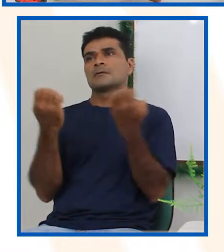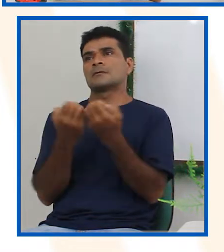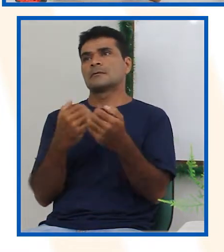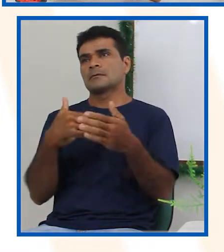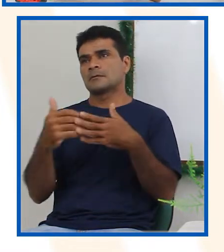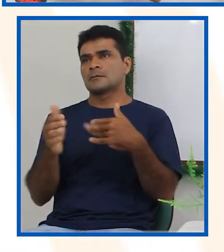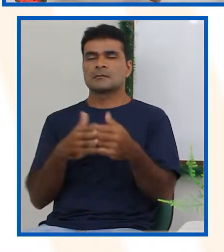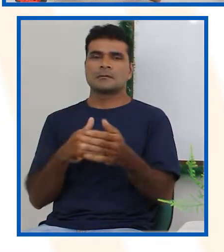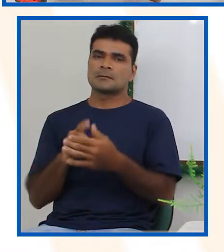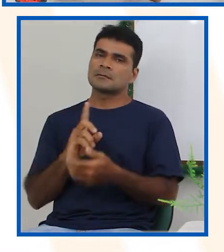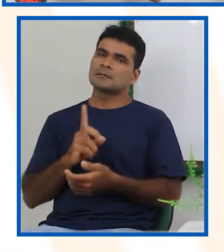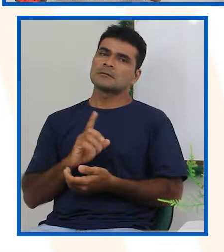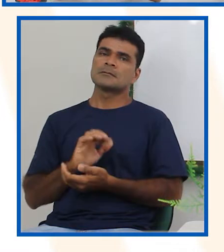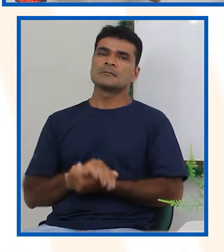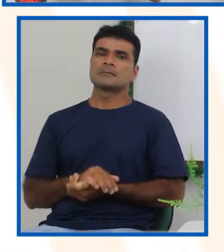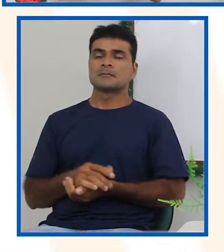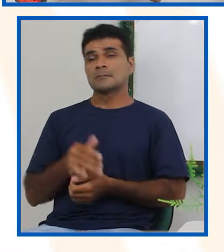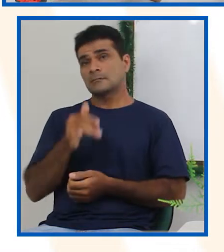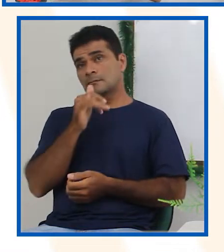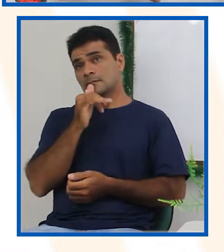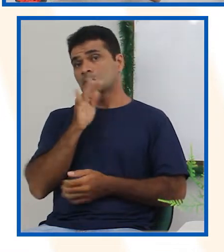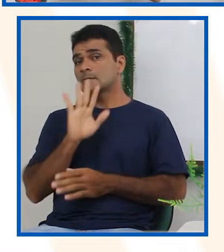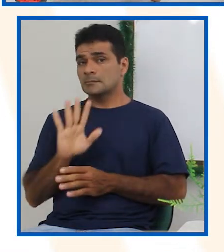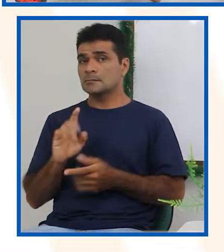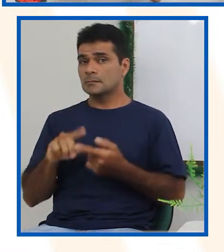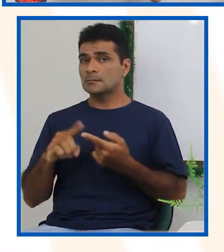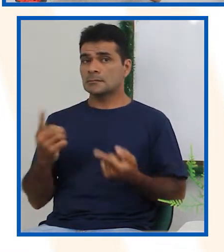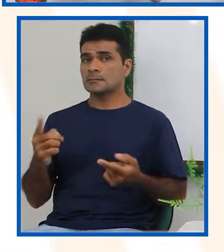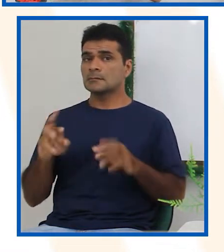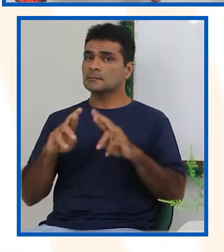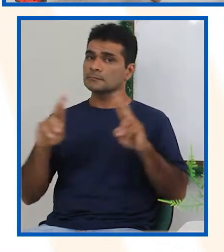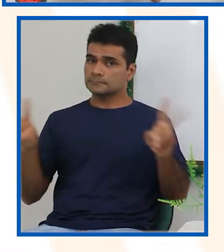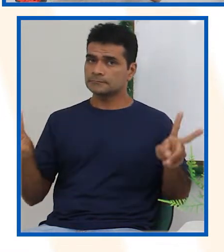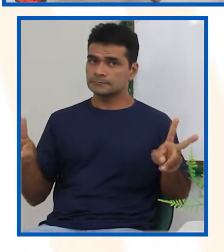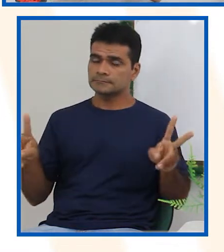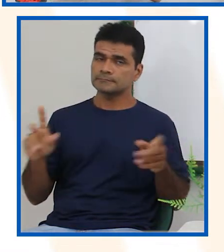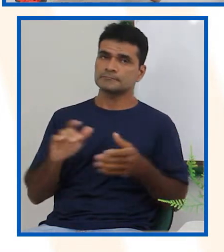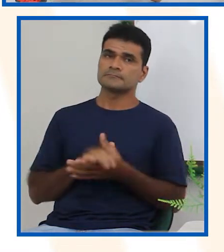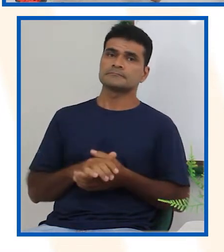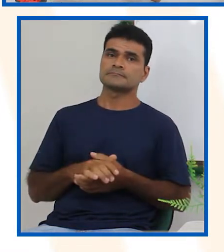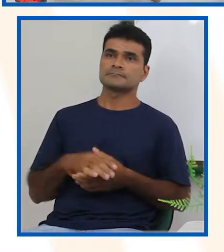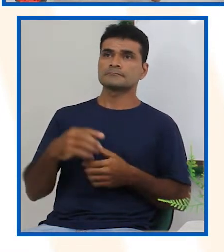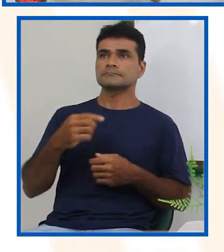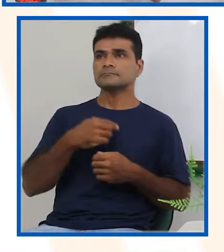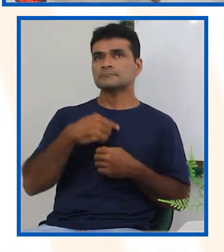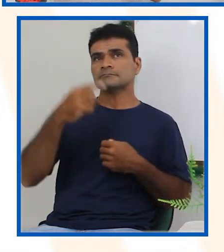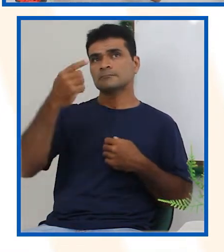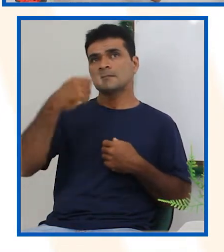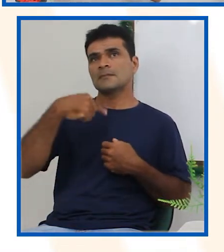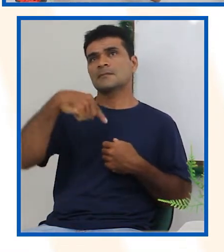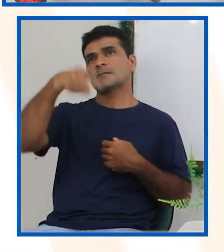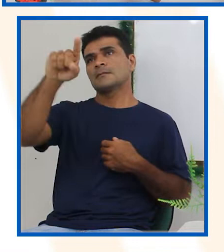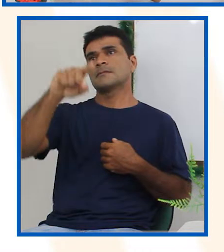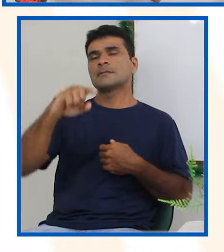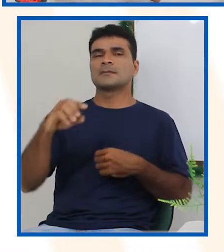primeira vez que uma criatura vai daqui pro bairro São José,